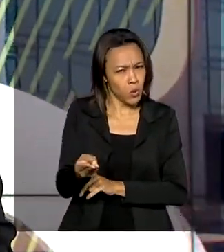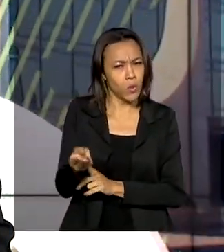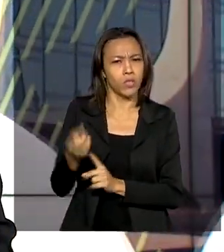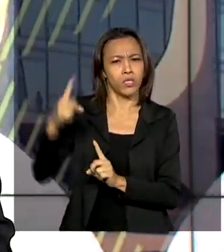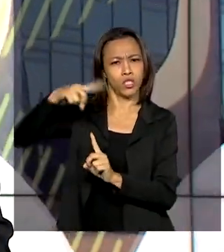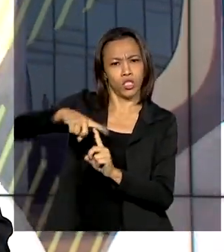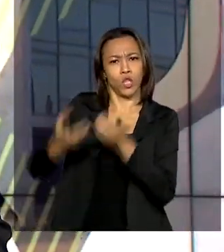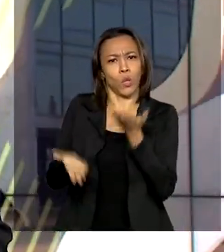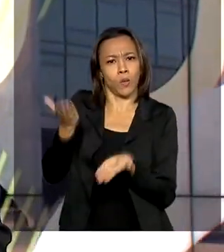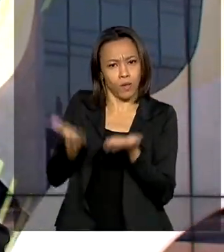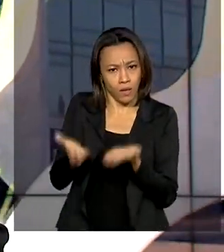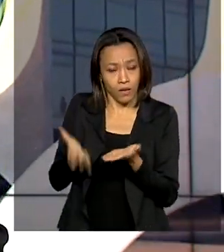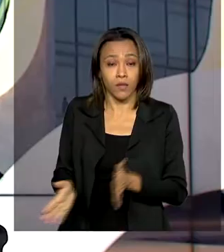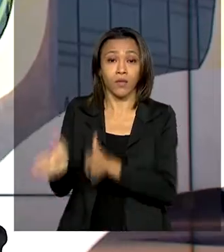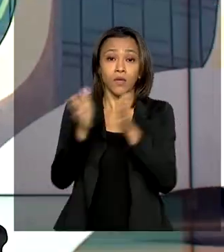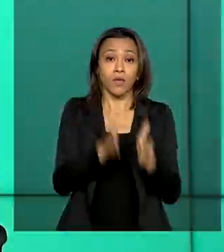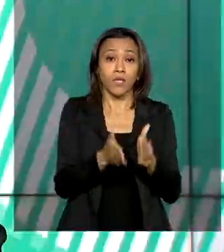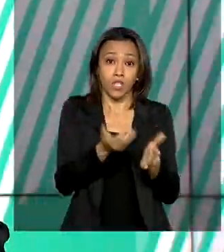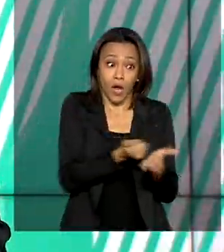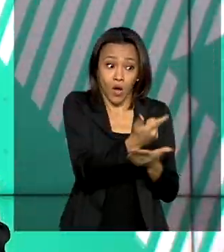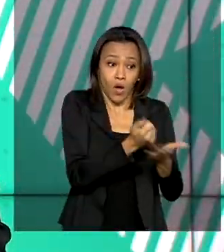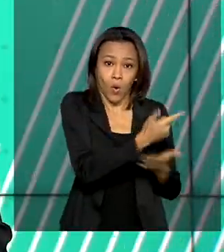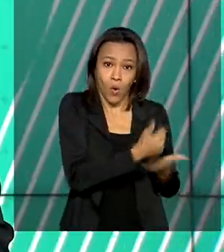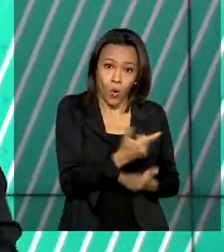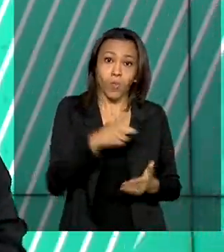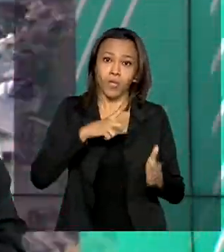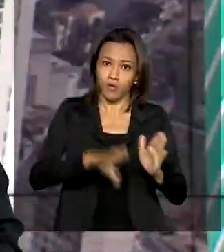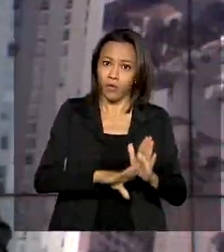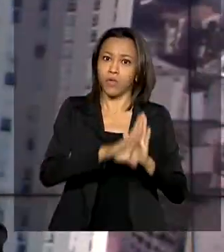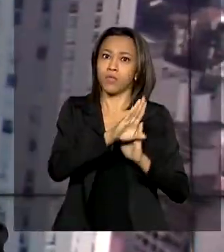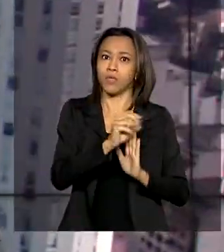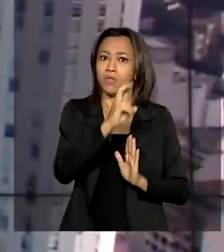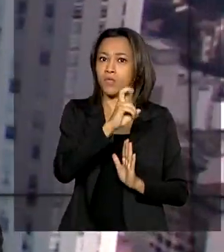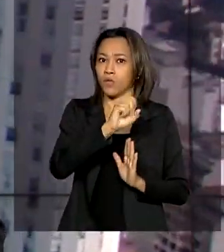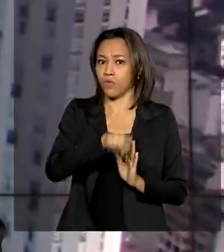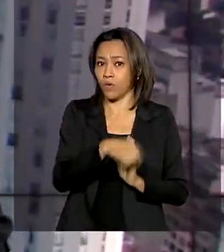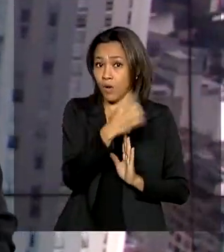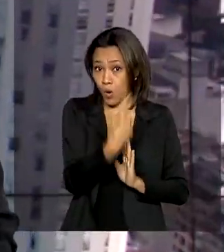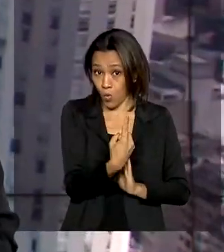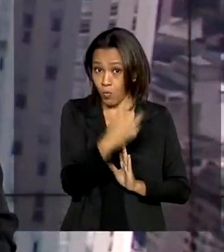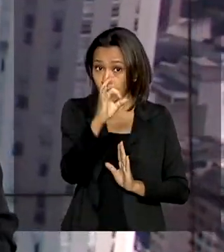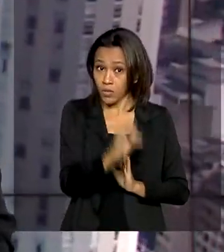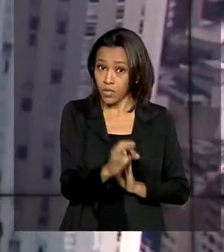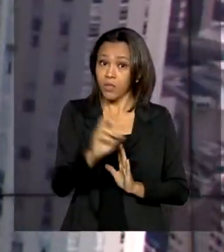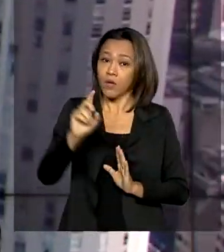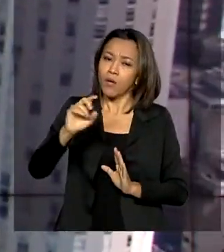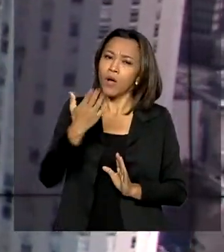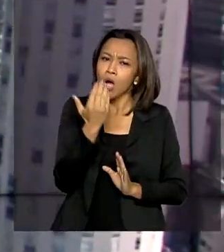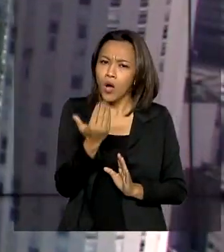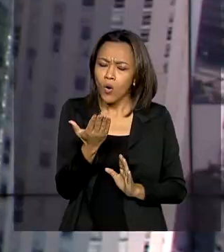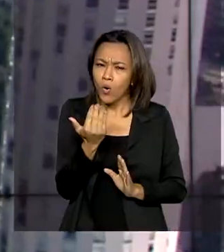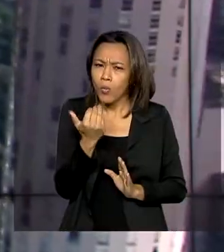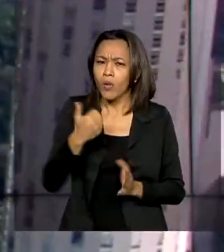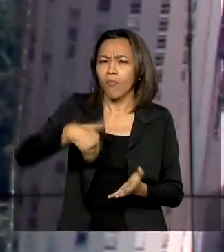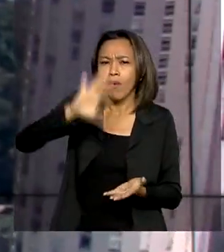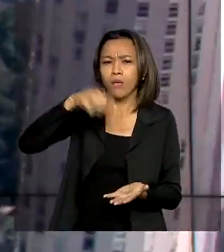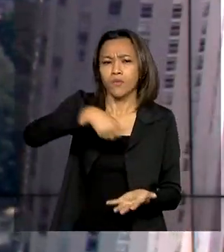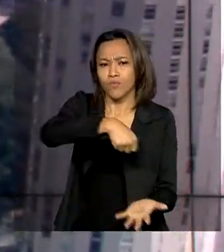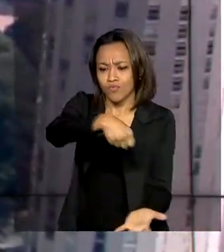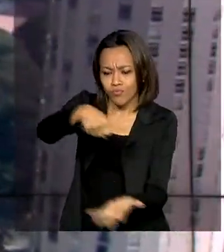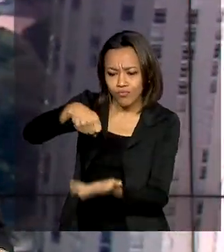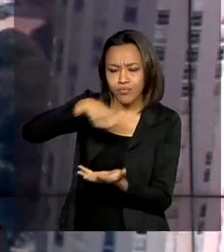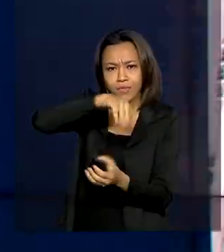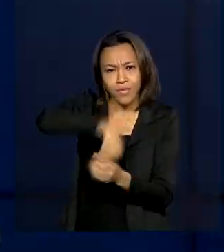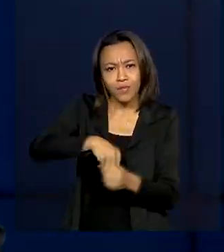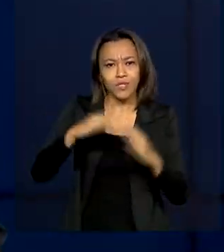toneladas. Já o consumo registra crescimento de 5,1%, puxado pelas refeições mais frequentes dentro